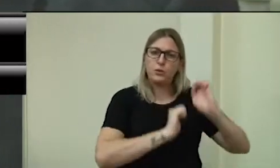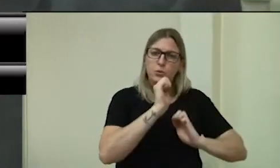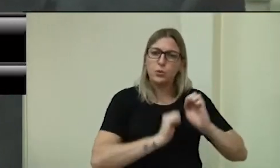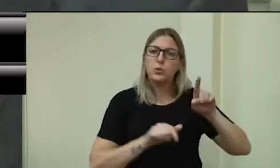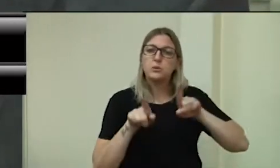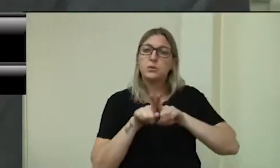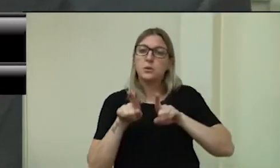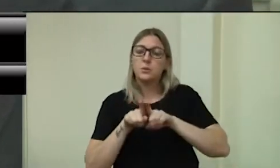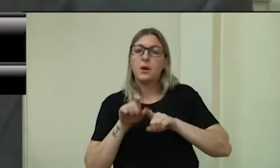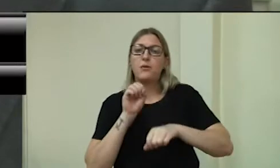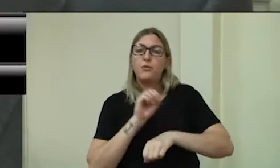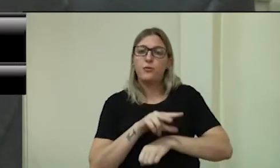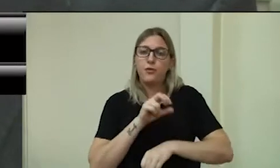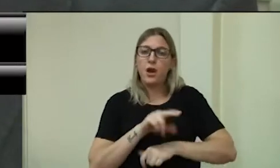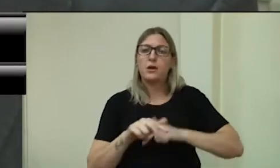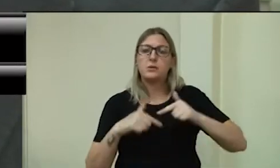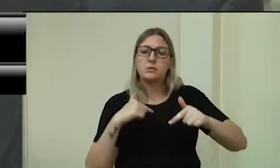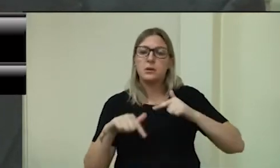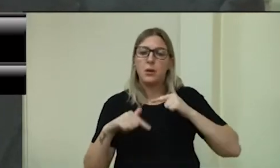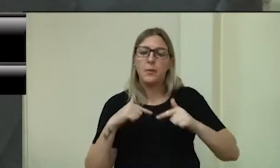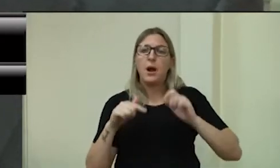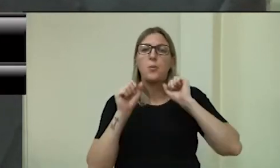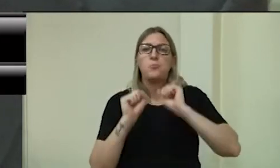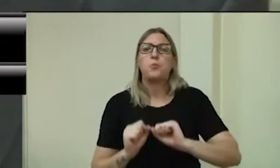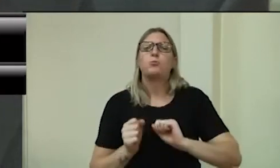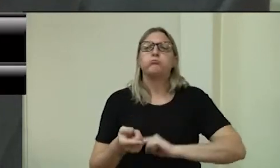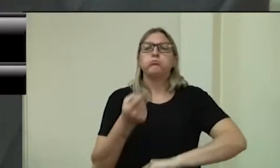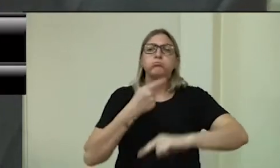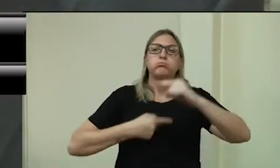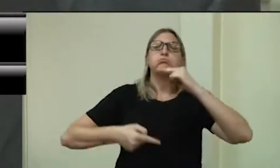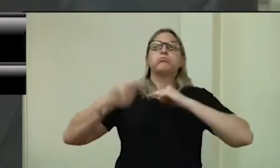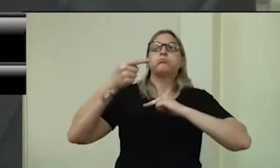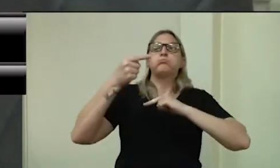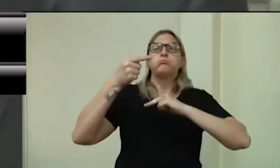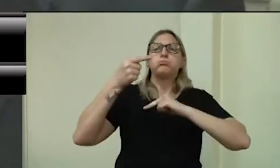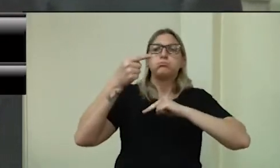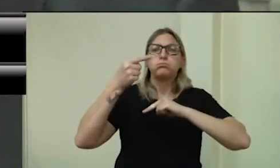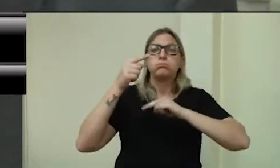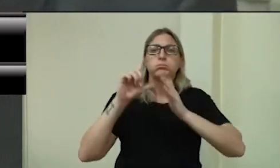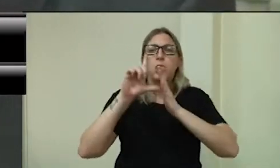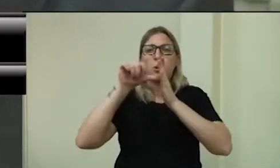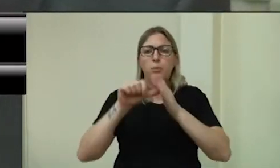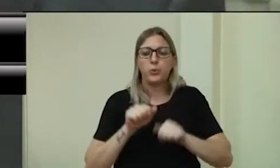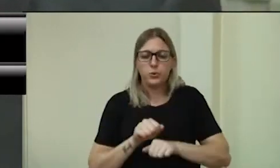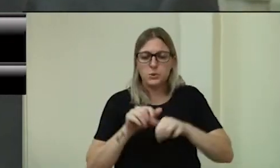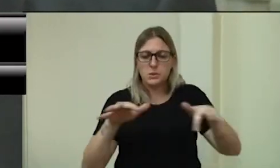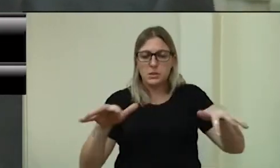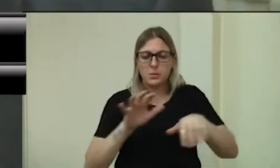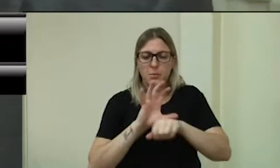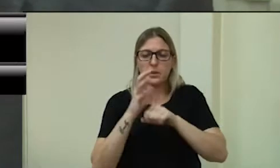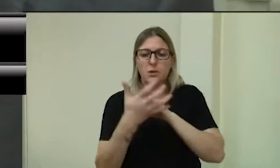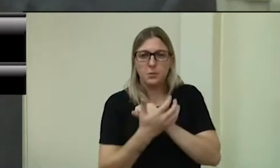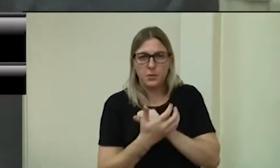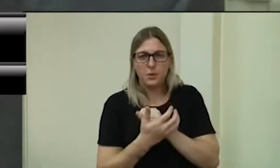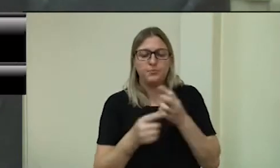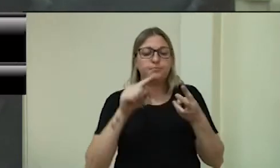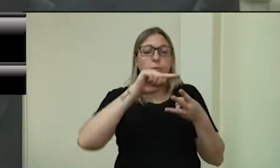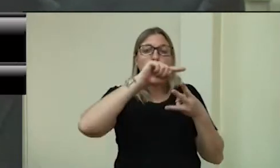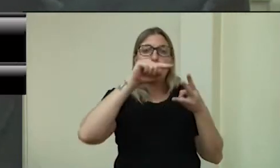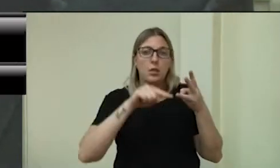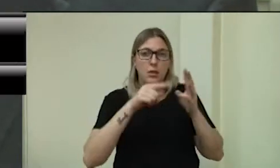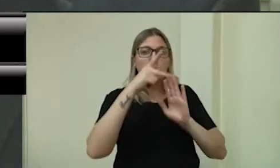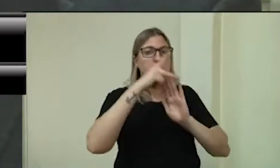possa ir se recuperando no pós-pandemia. Então, em relação aos três projetos, nós somos favoráveis,